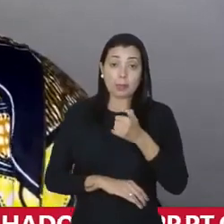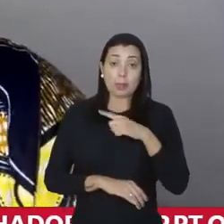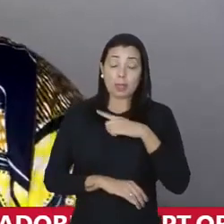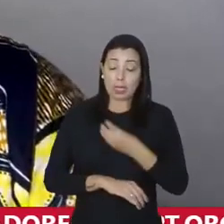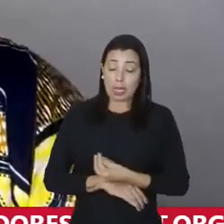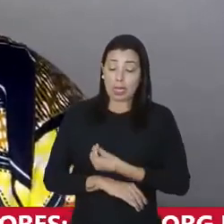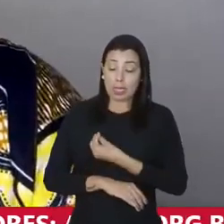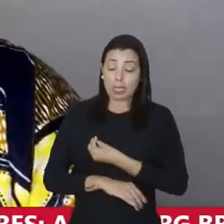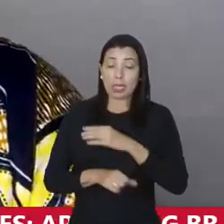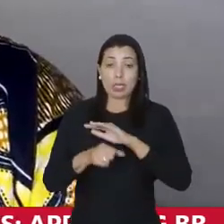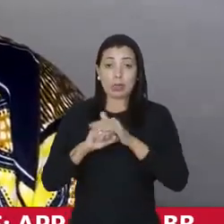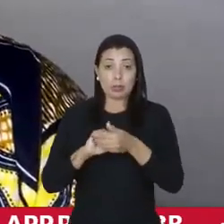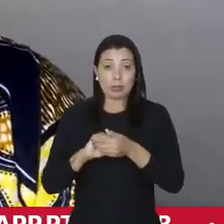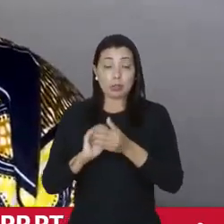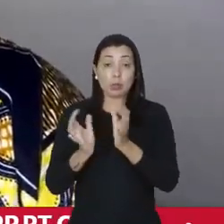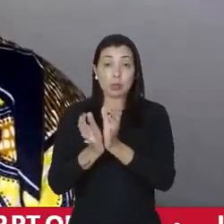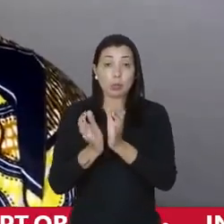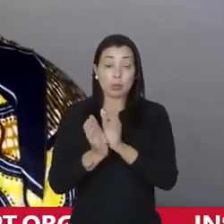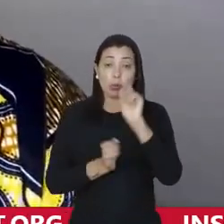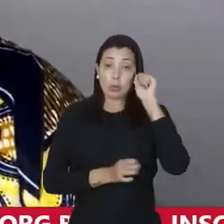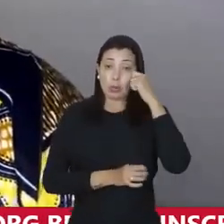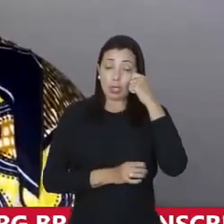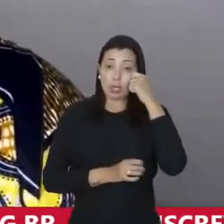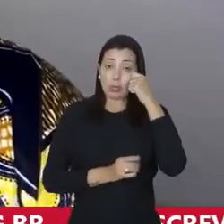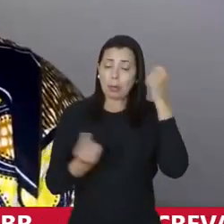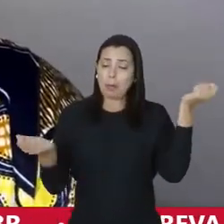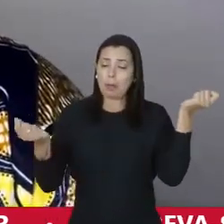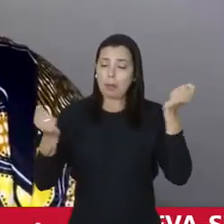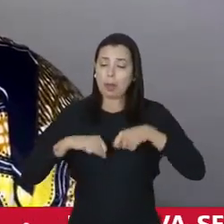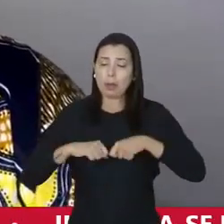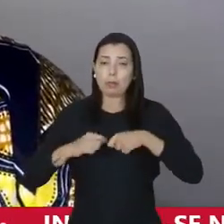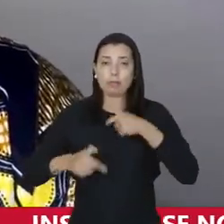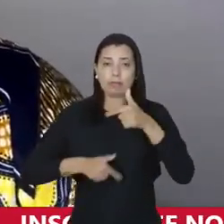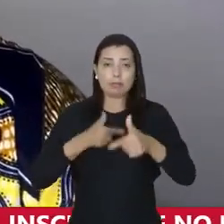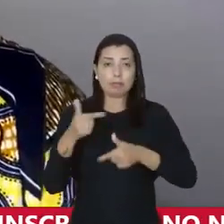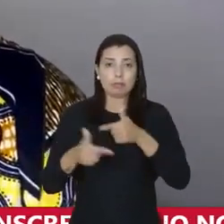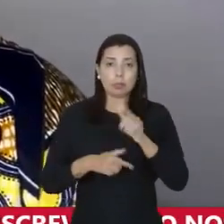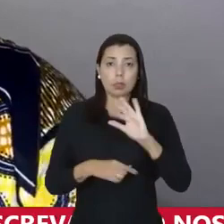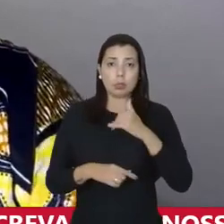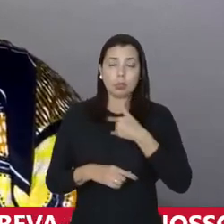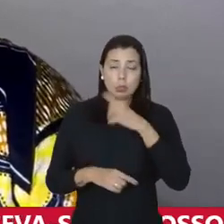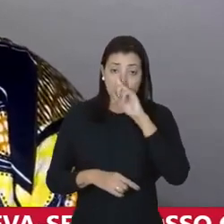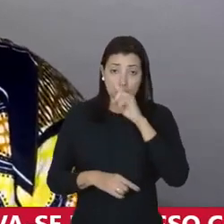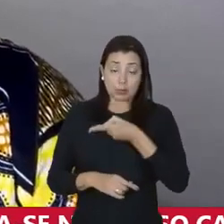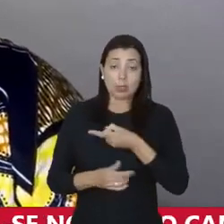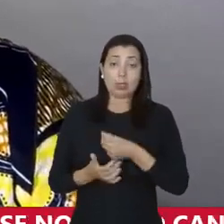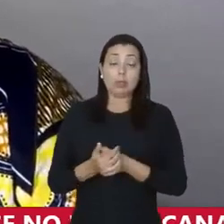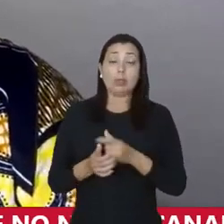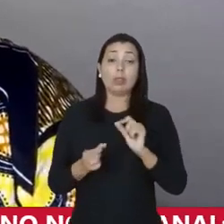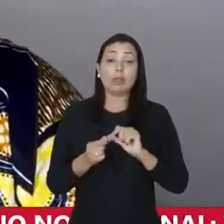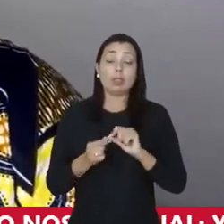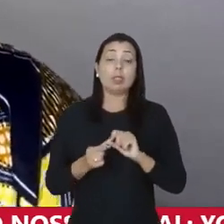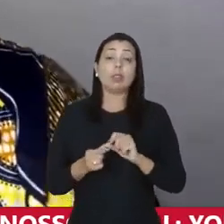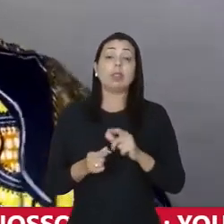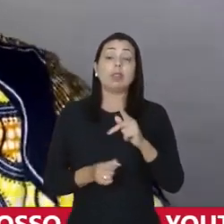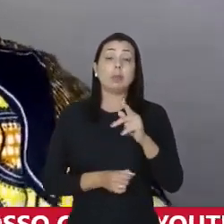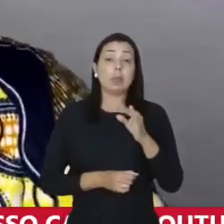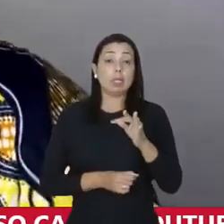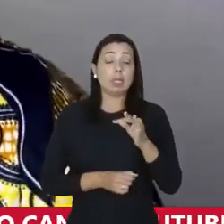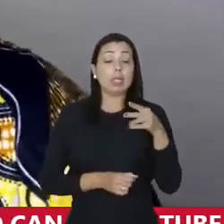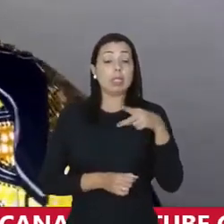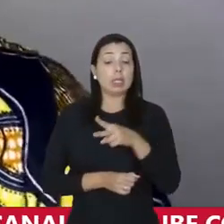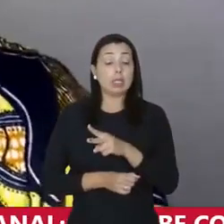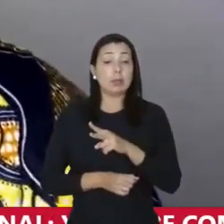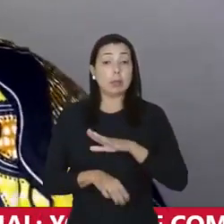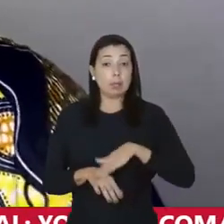aqui nessa noite, na Liga Preta, potencializando as nossas atuações, os nossos mandatos, e fazendo com que o PT cada